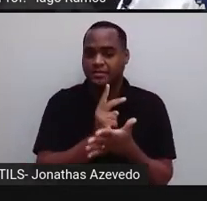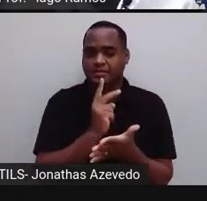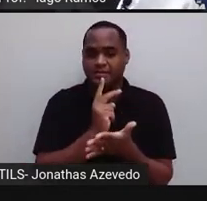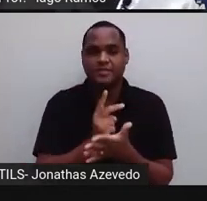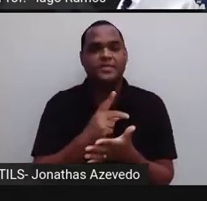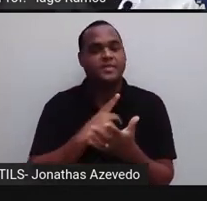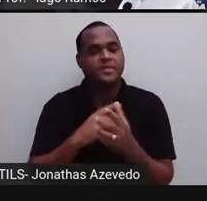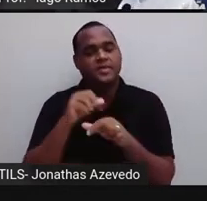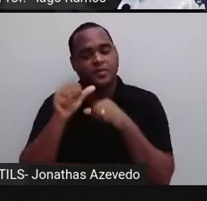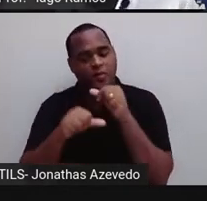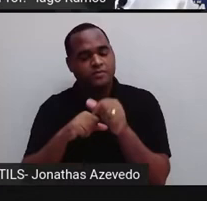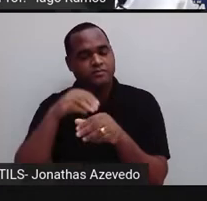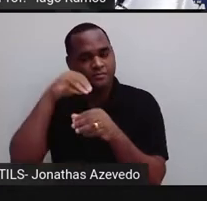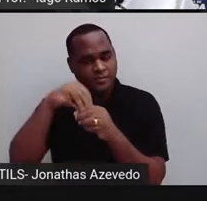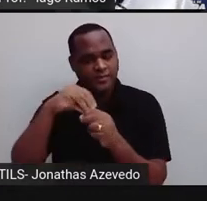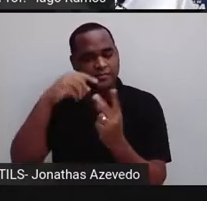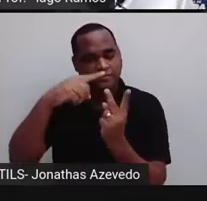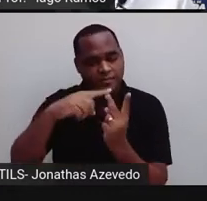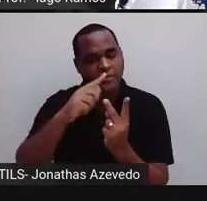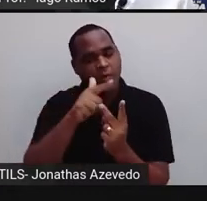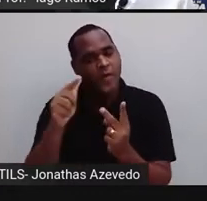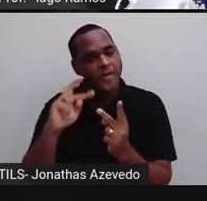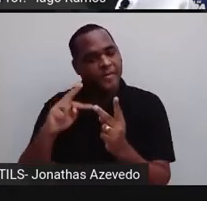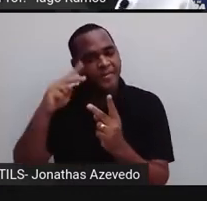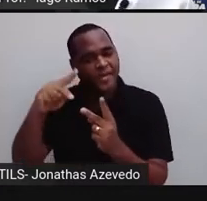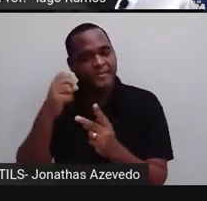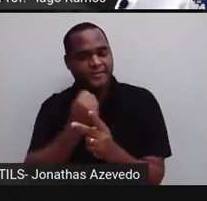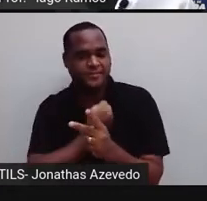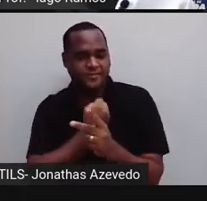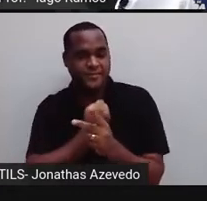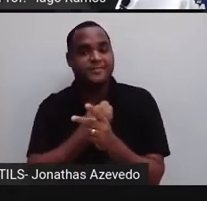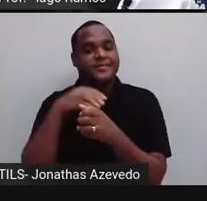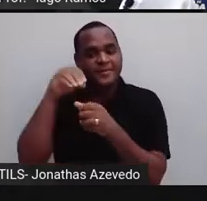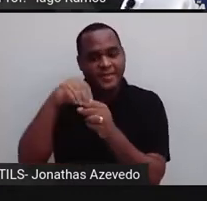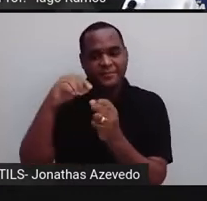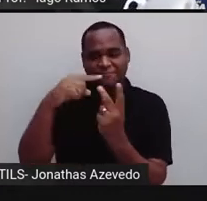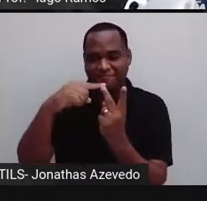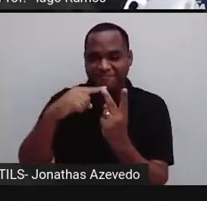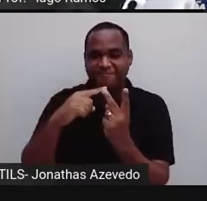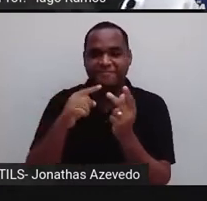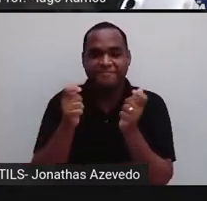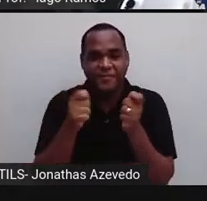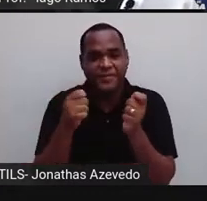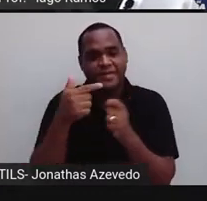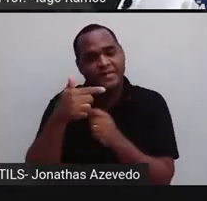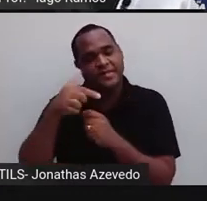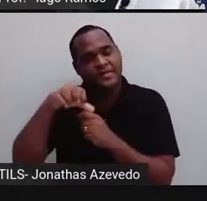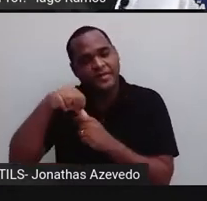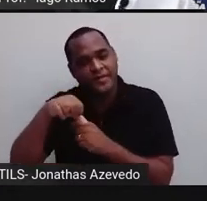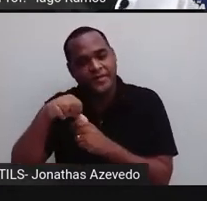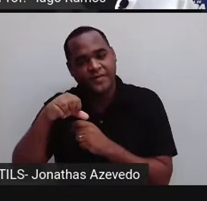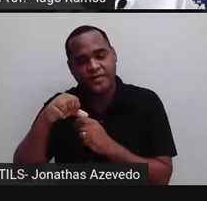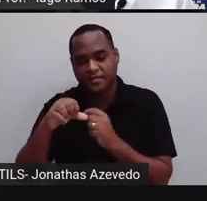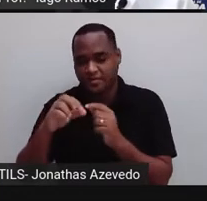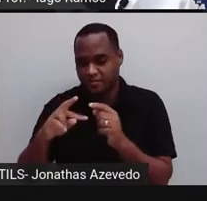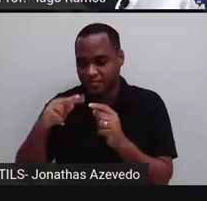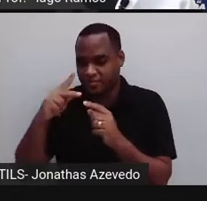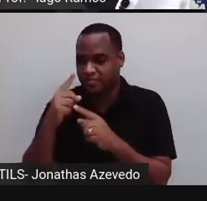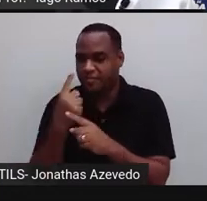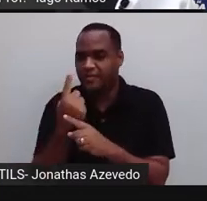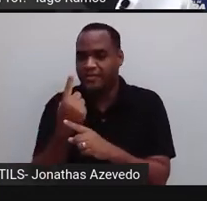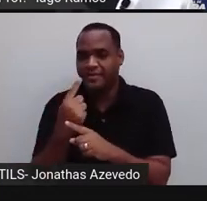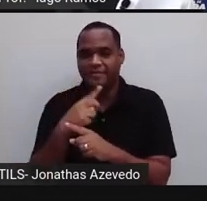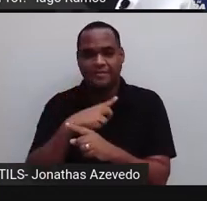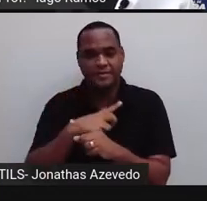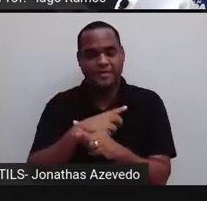como o expoente do número que ficou dentro da raiz, tá? Então fica 729 elevado a 1, e